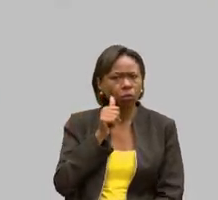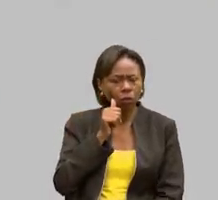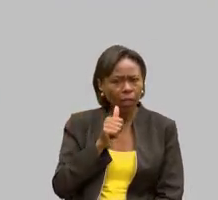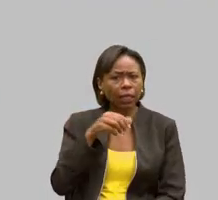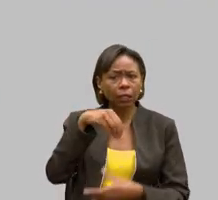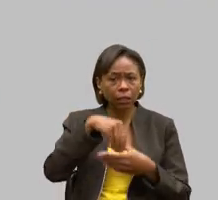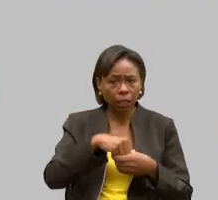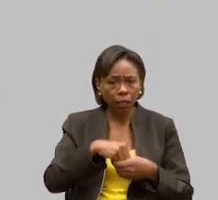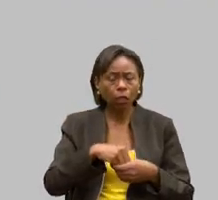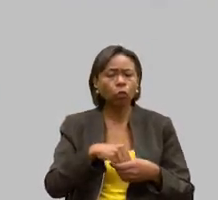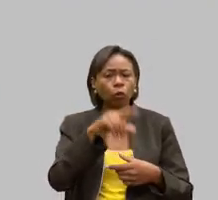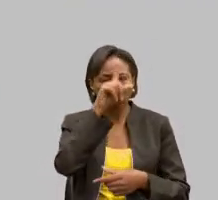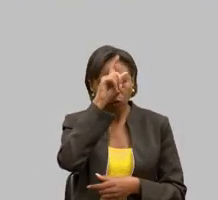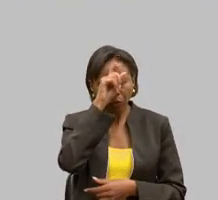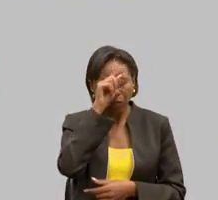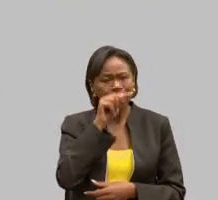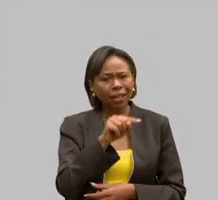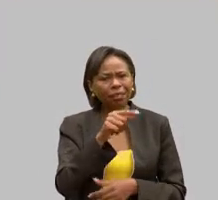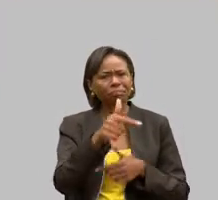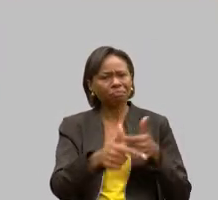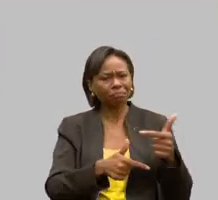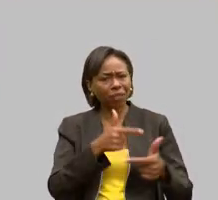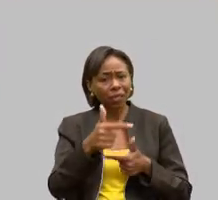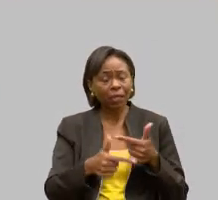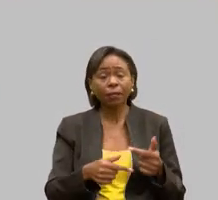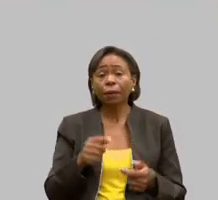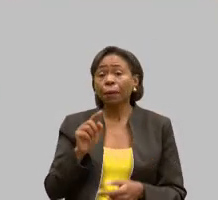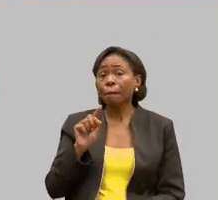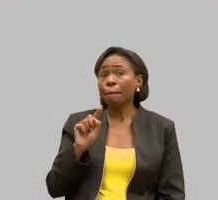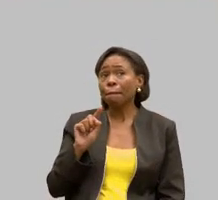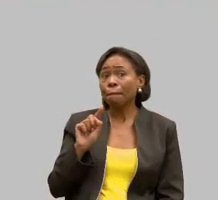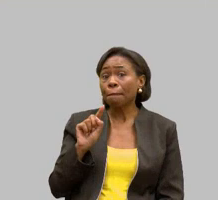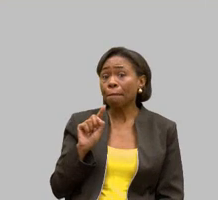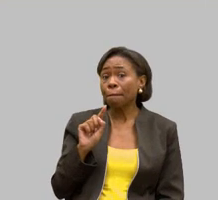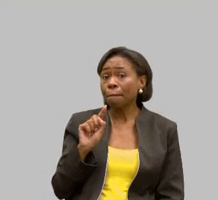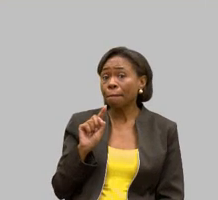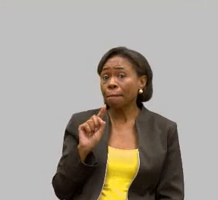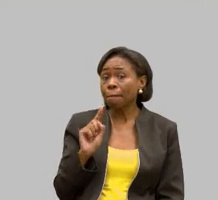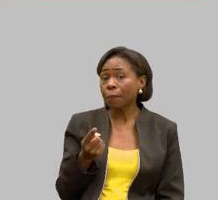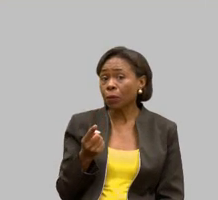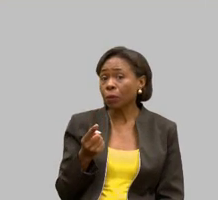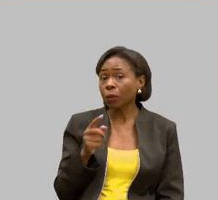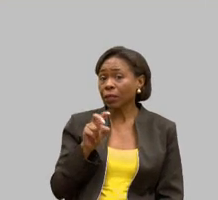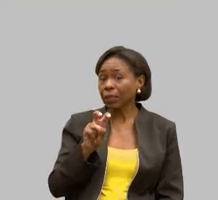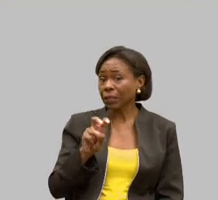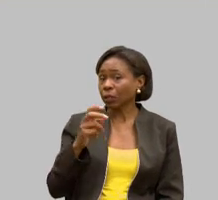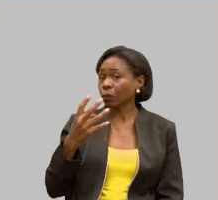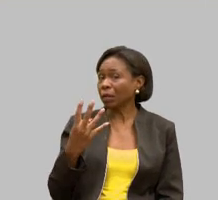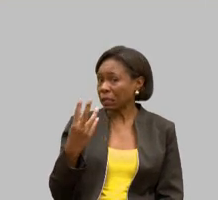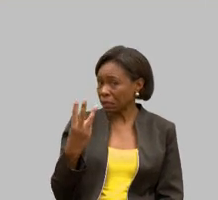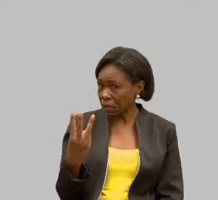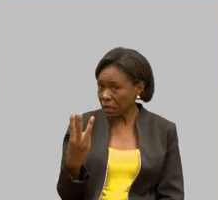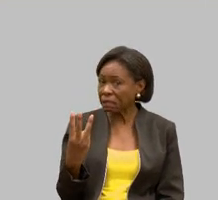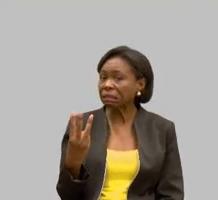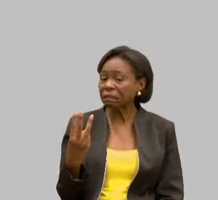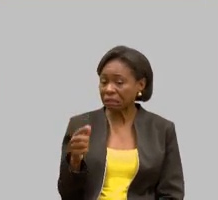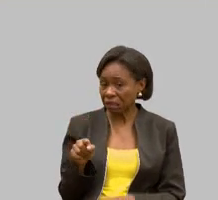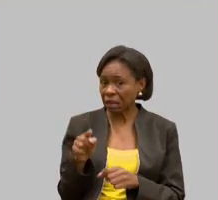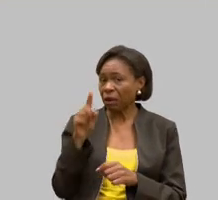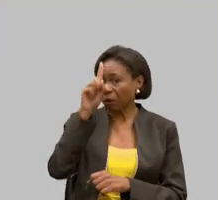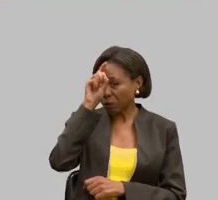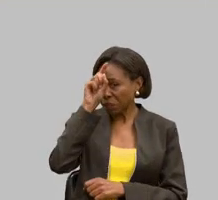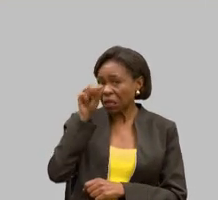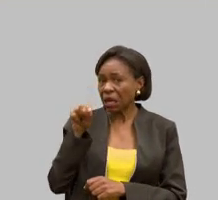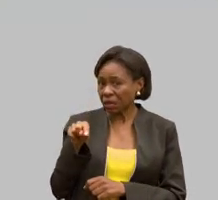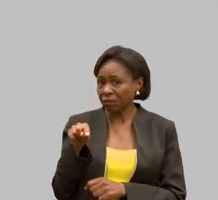Misericórdia de Santos de 1543, um hospital que fez história, agora já eu